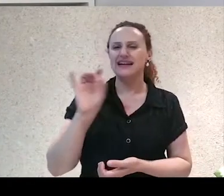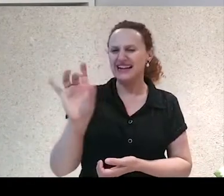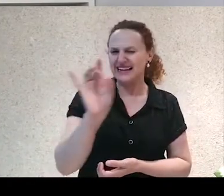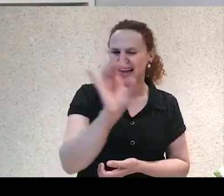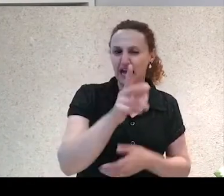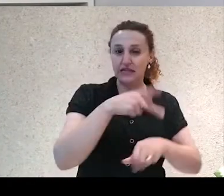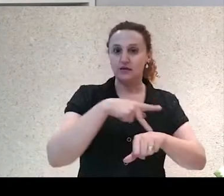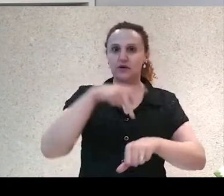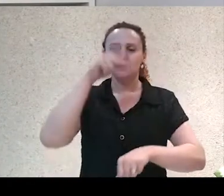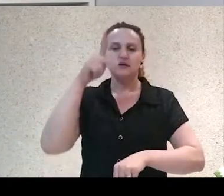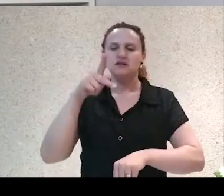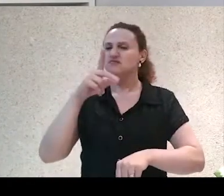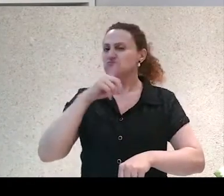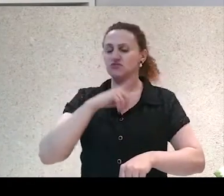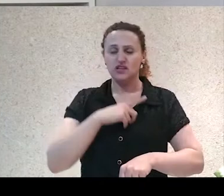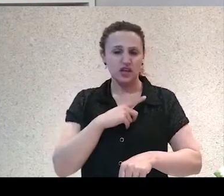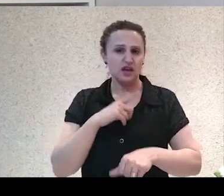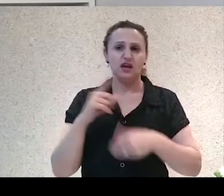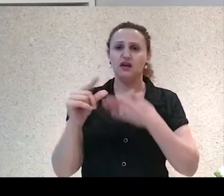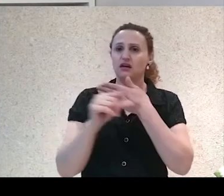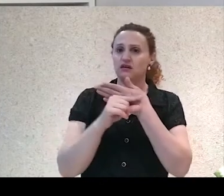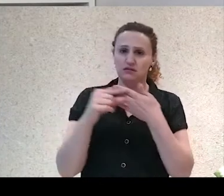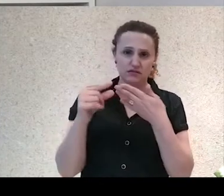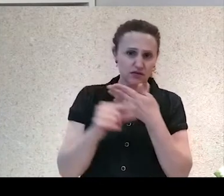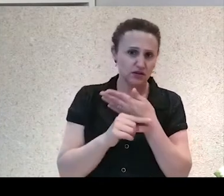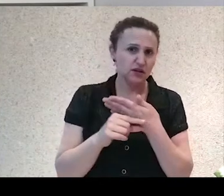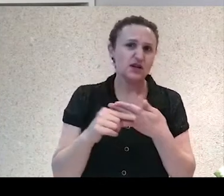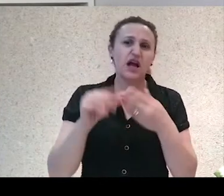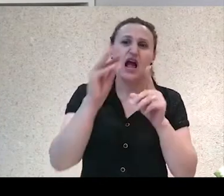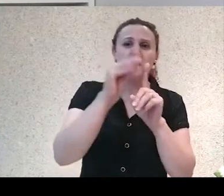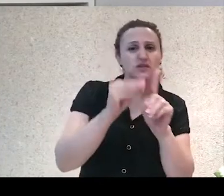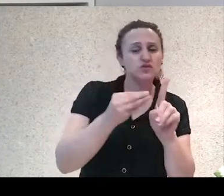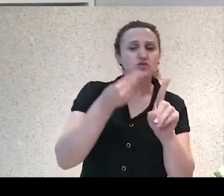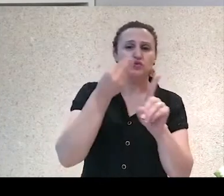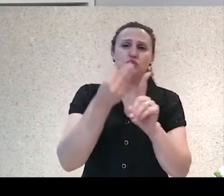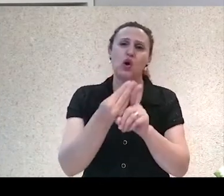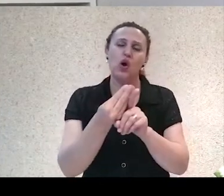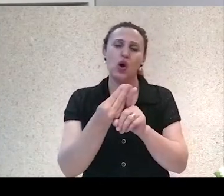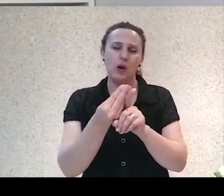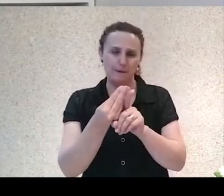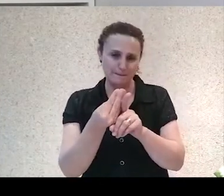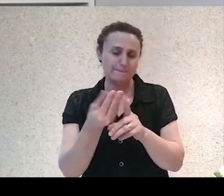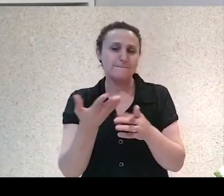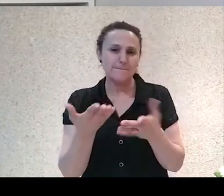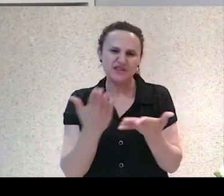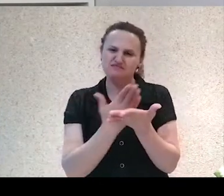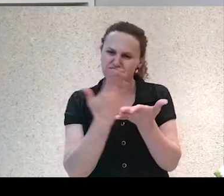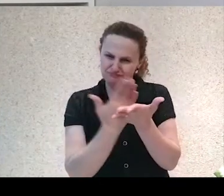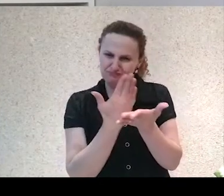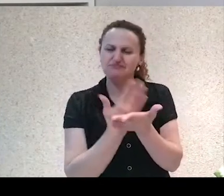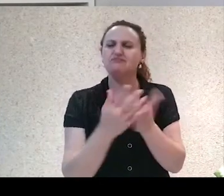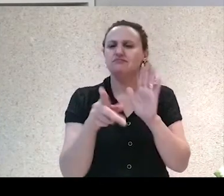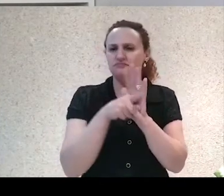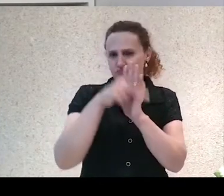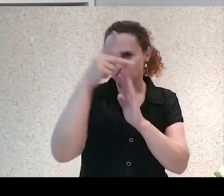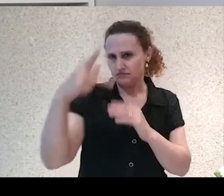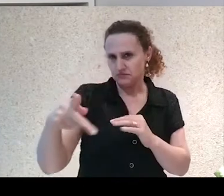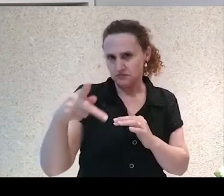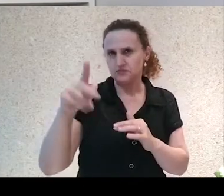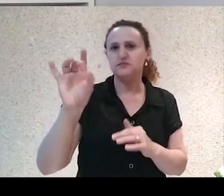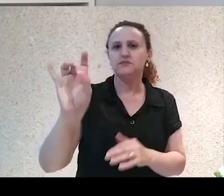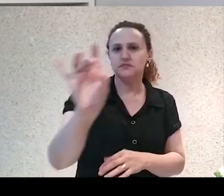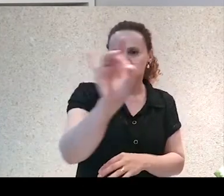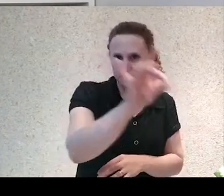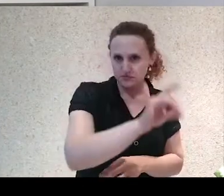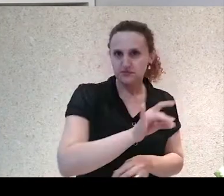dessa lista, desse cânone literário, né? Esse sistema literário. Quando houve